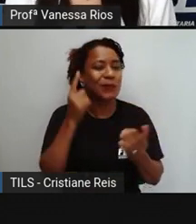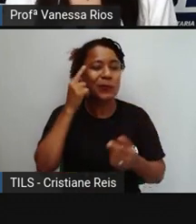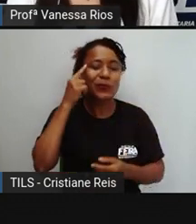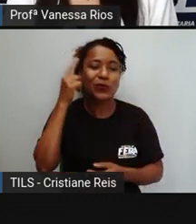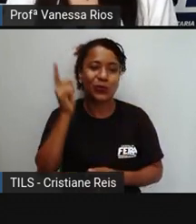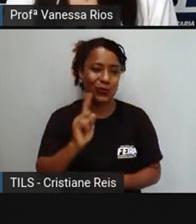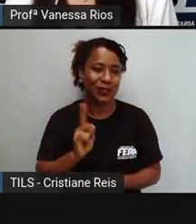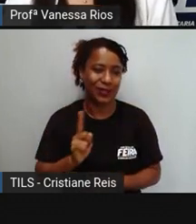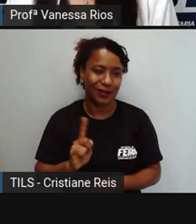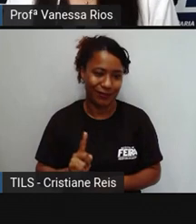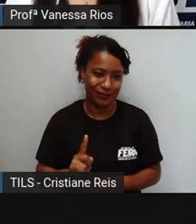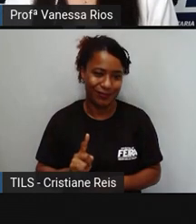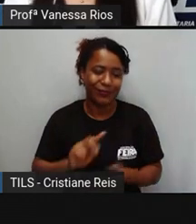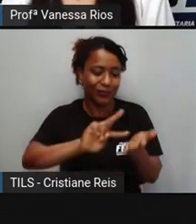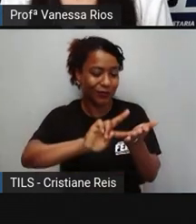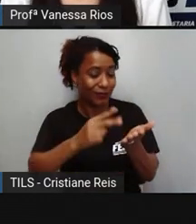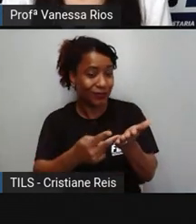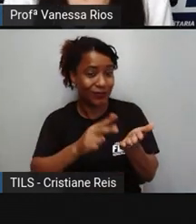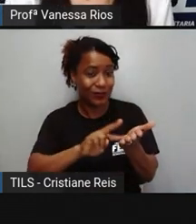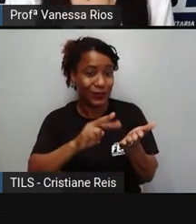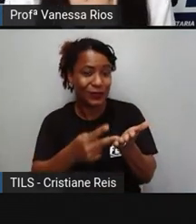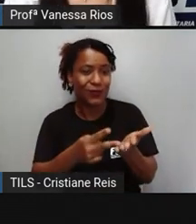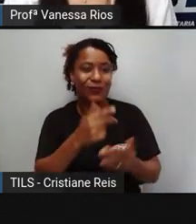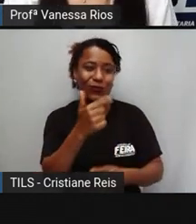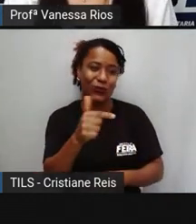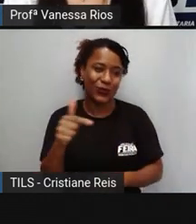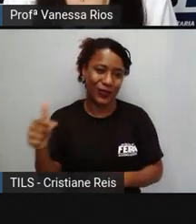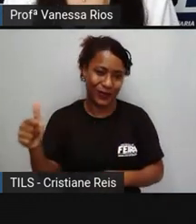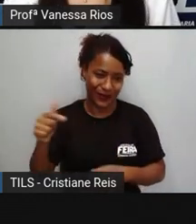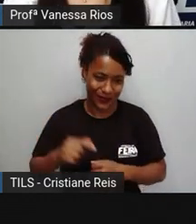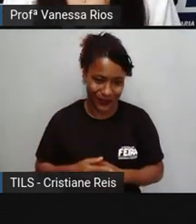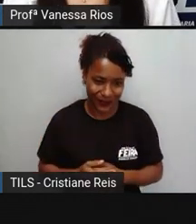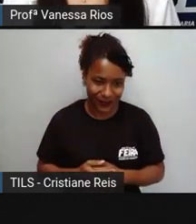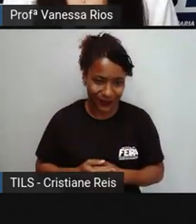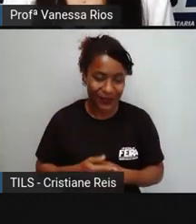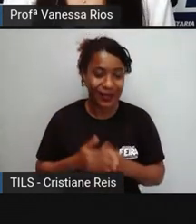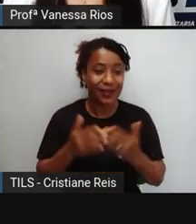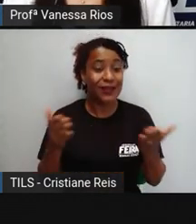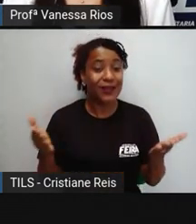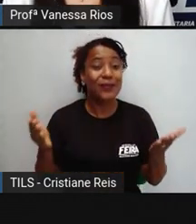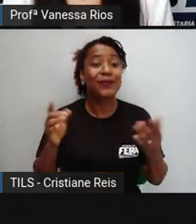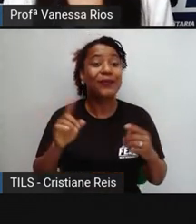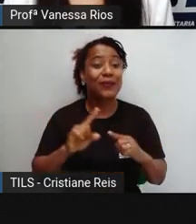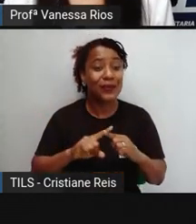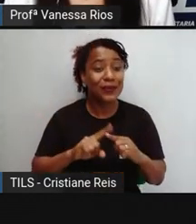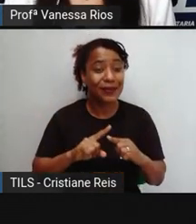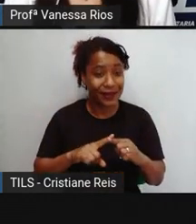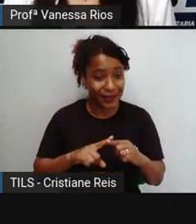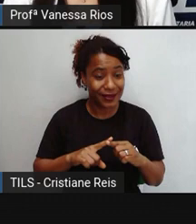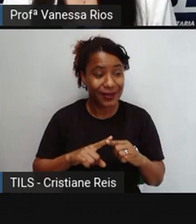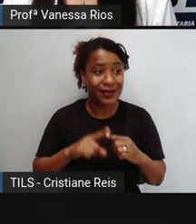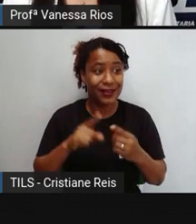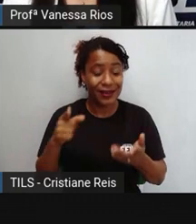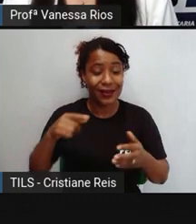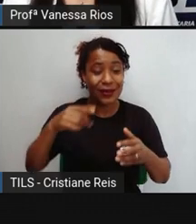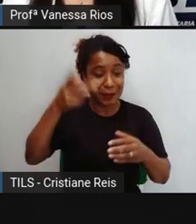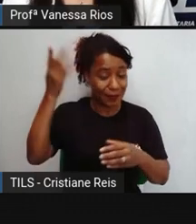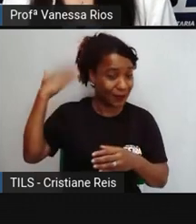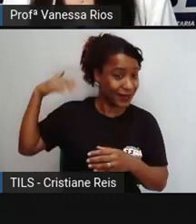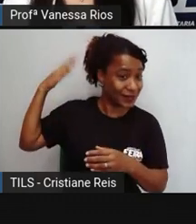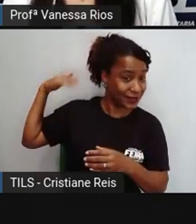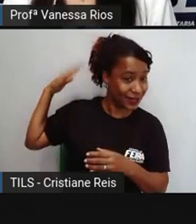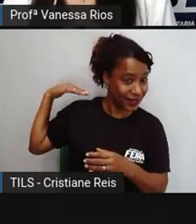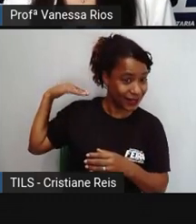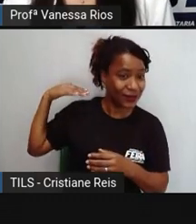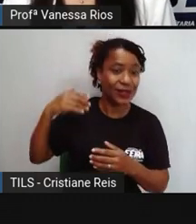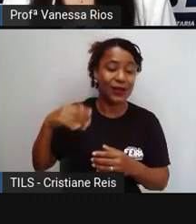registros, muito ainda não se conseguiu traduzir. Até porque dentro do processo de colonização, quando